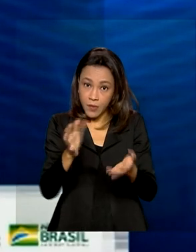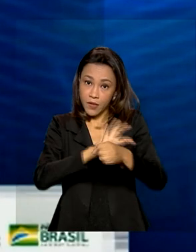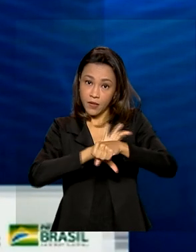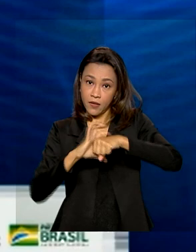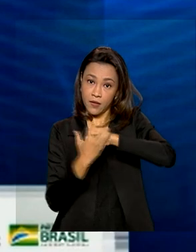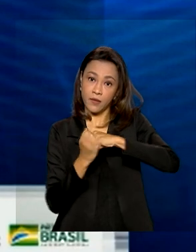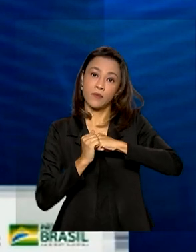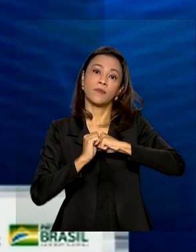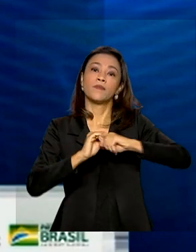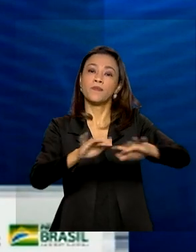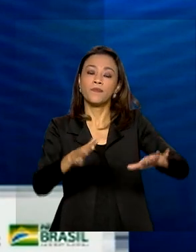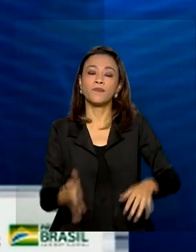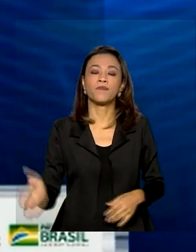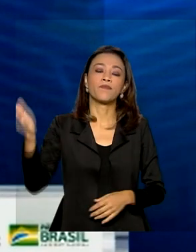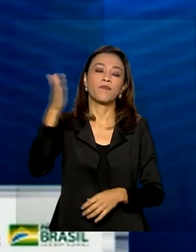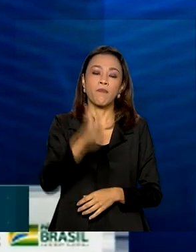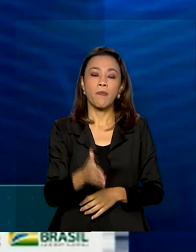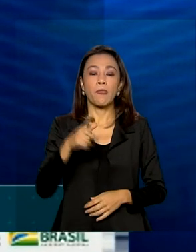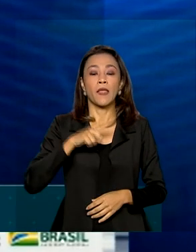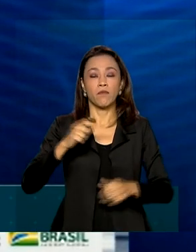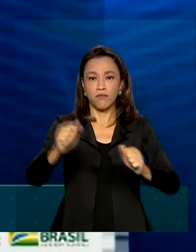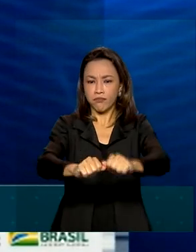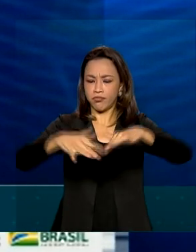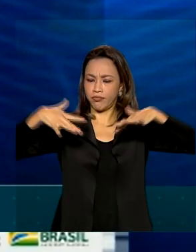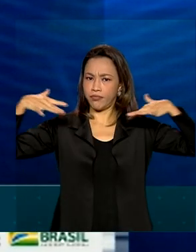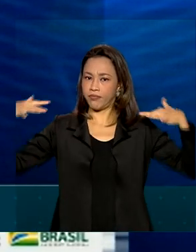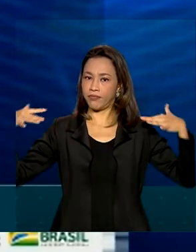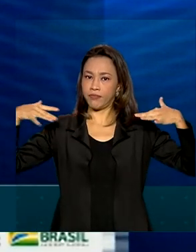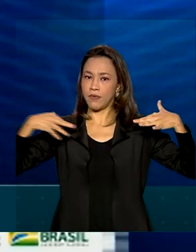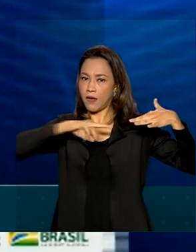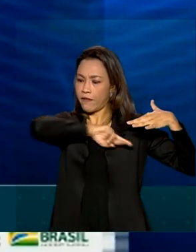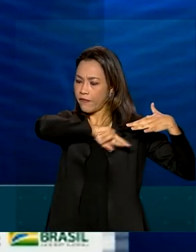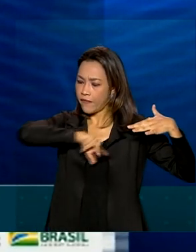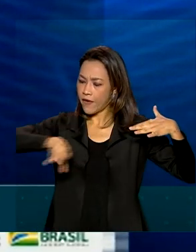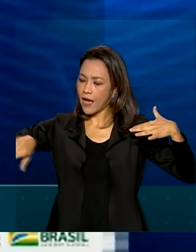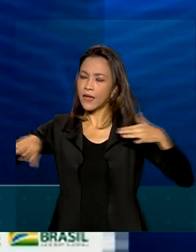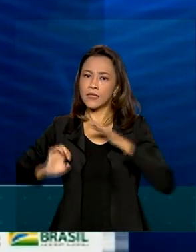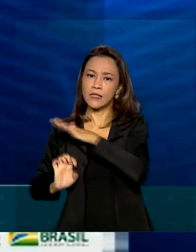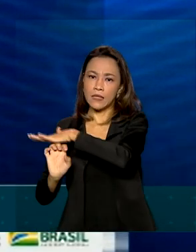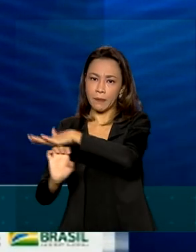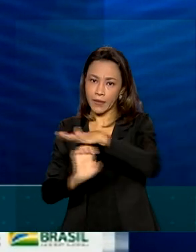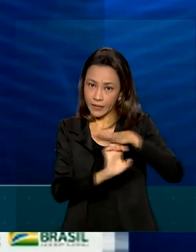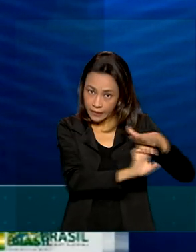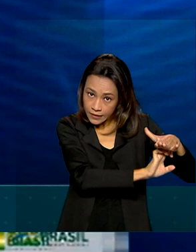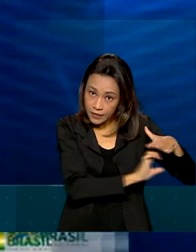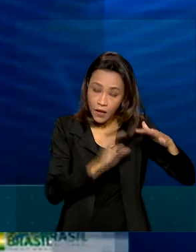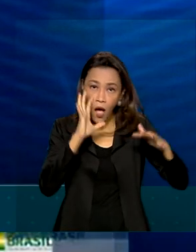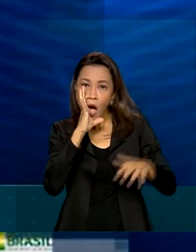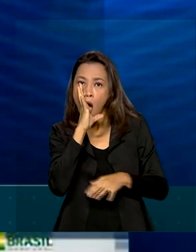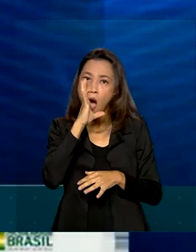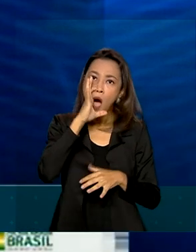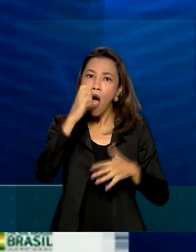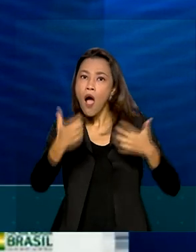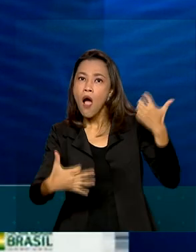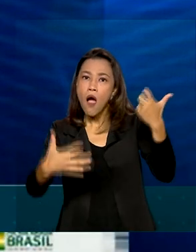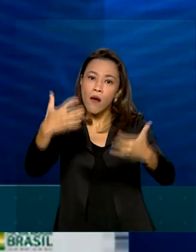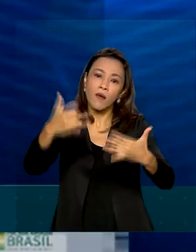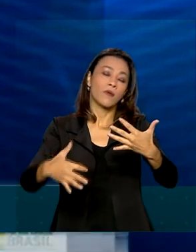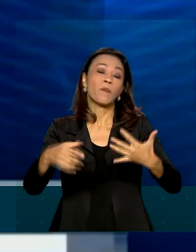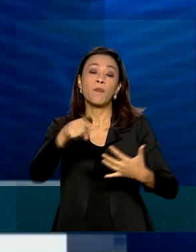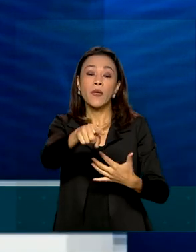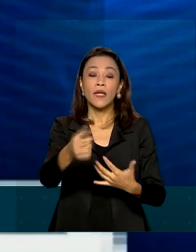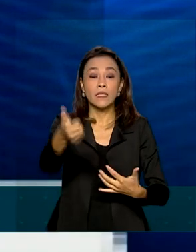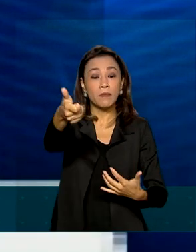A uma plateia formada por investidores, Marcelo Queiroga defendeu que a retomada da economia passa pela vacinação em